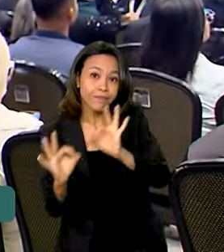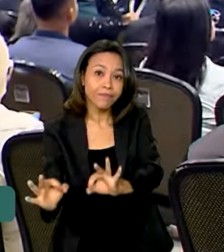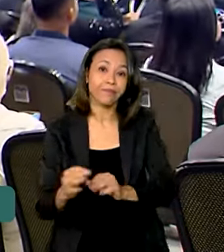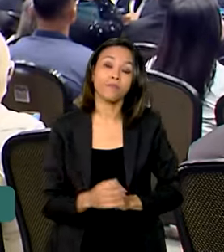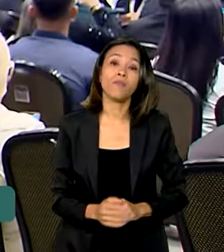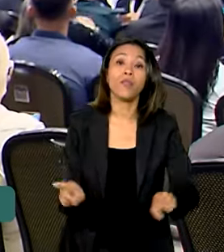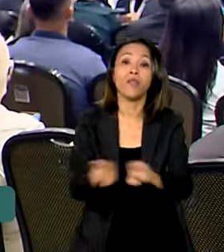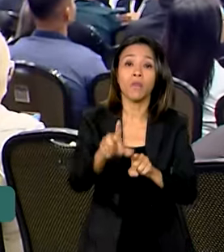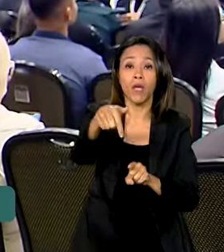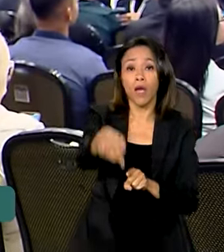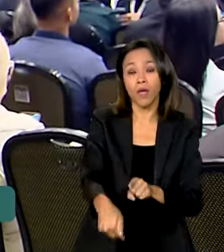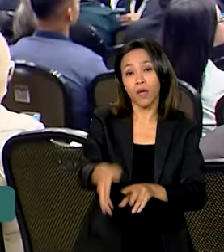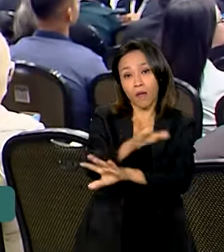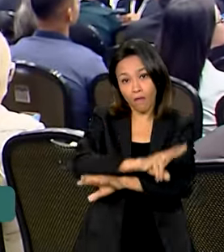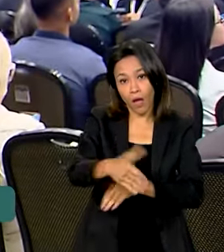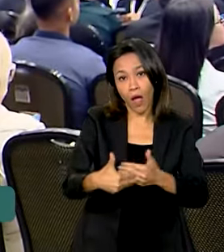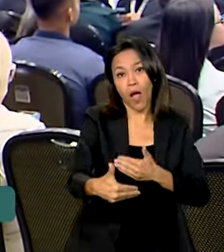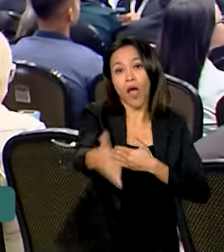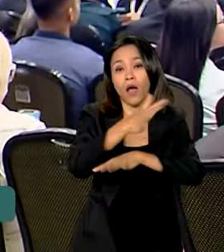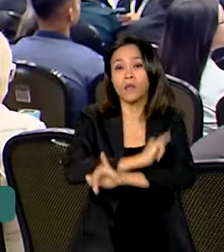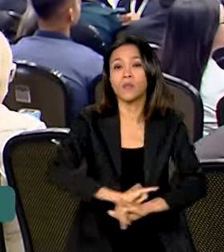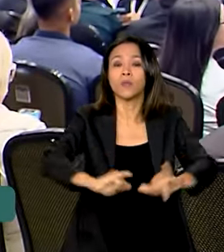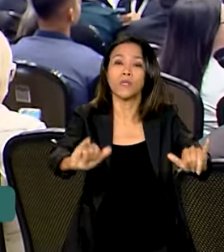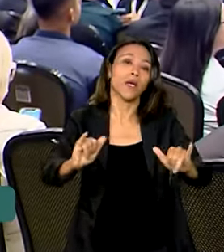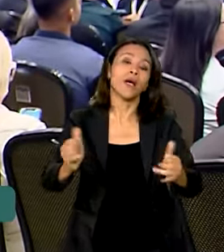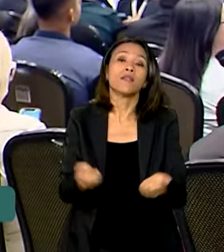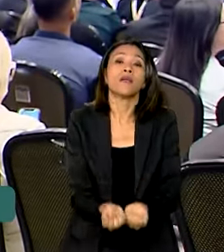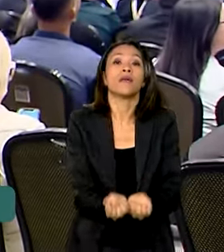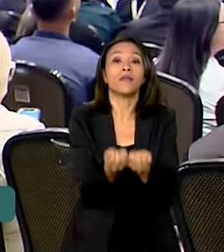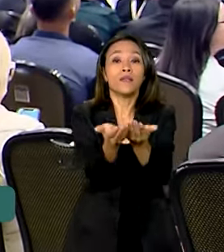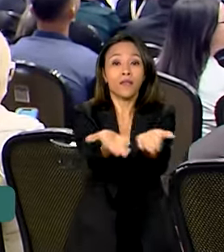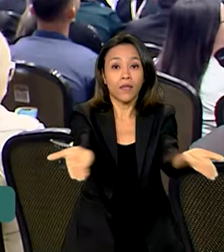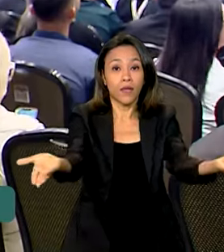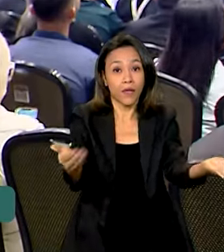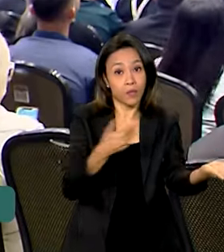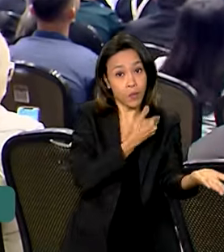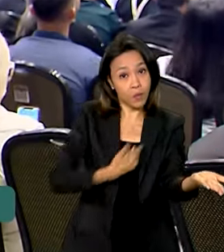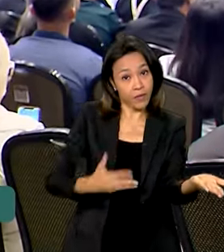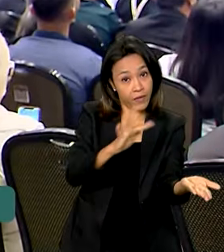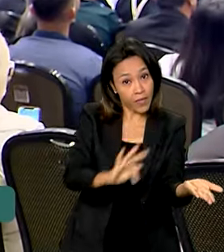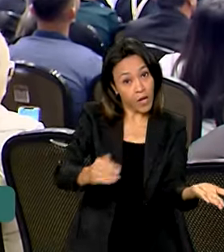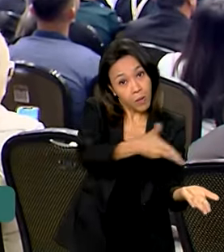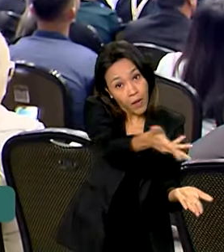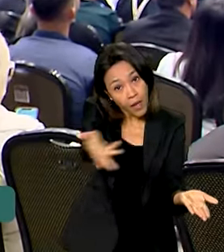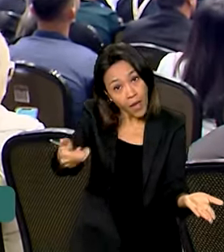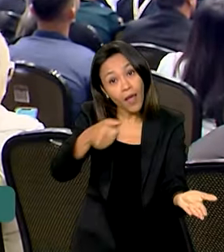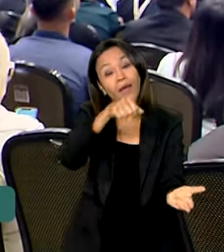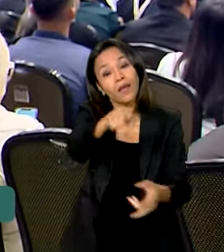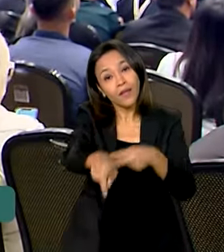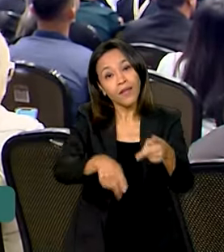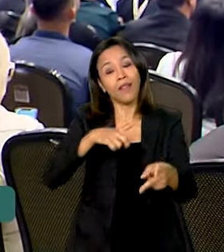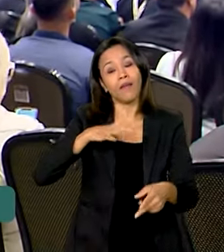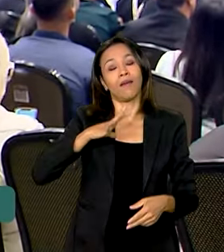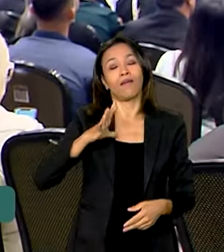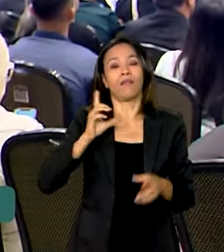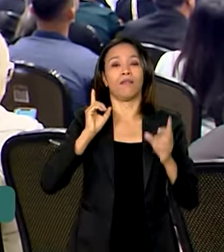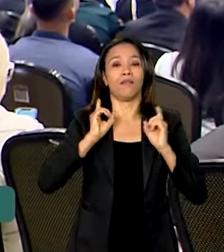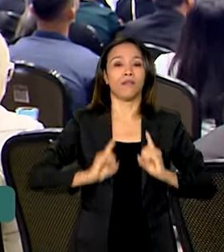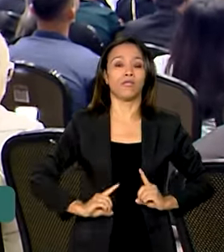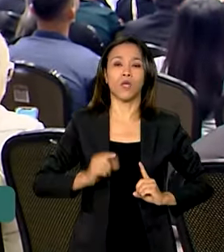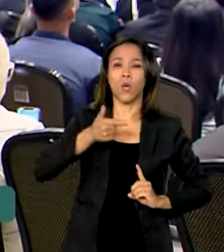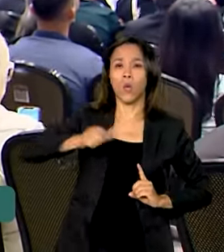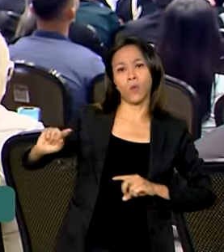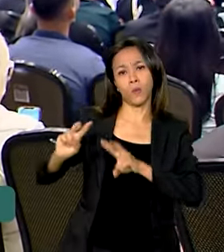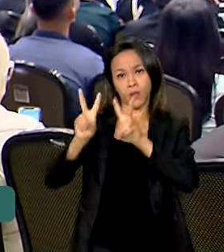serão anunciadas entregas do governo federal para essa população com deficiência. E agora a gente fala de um outro